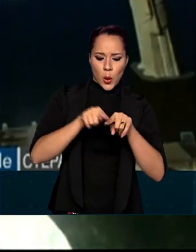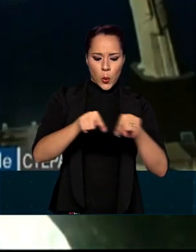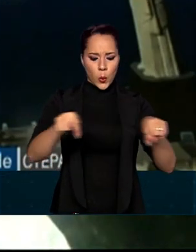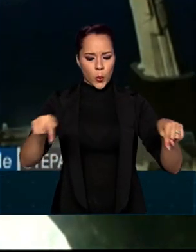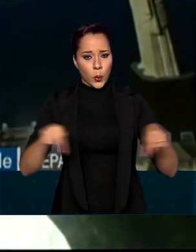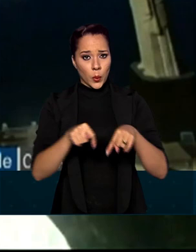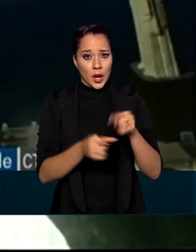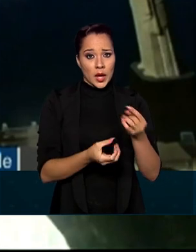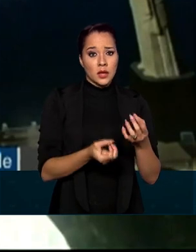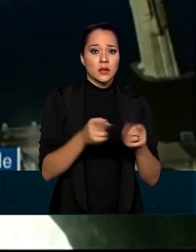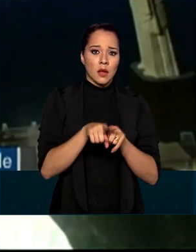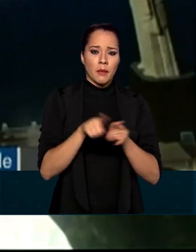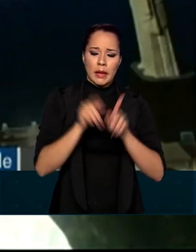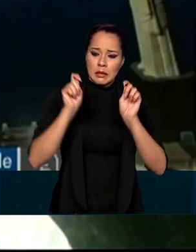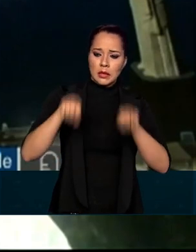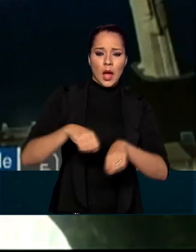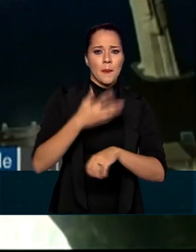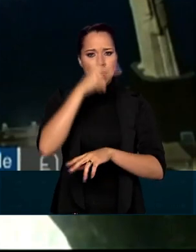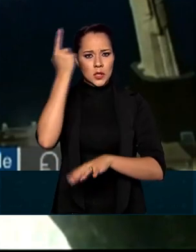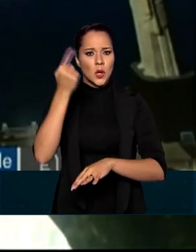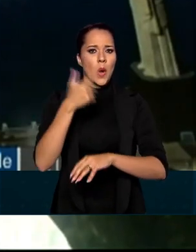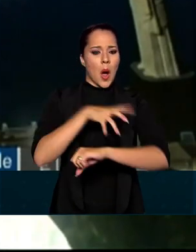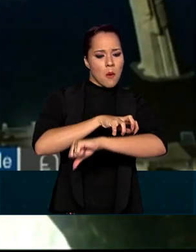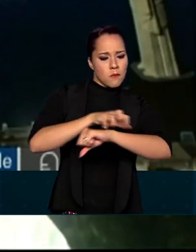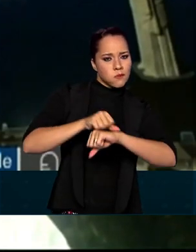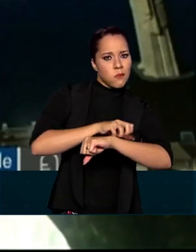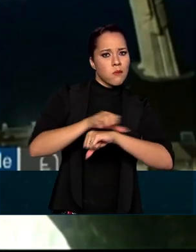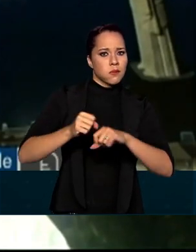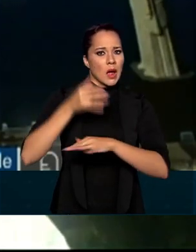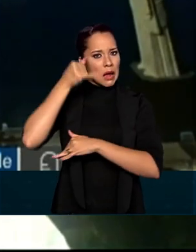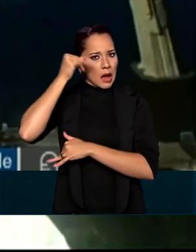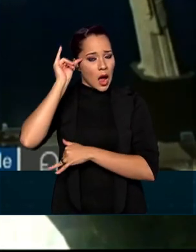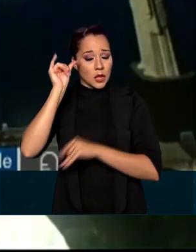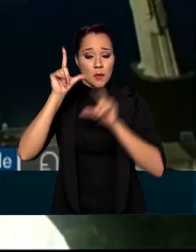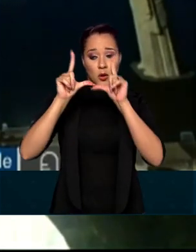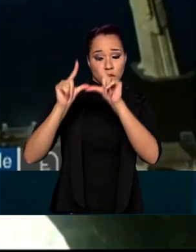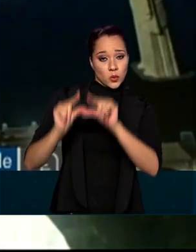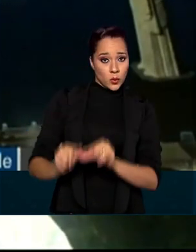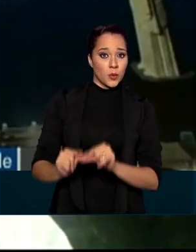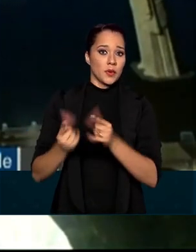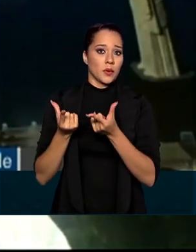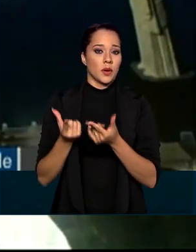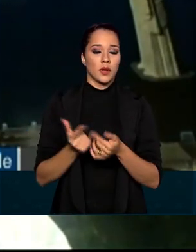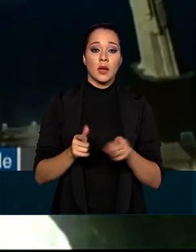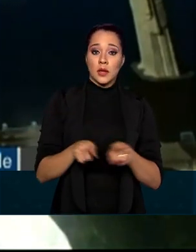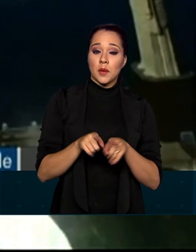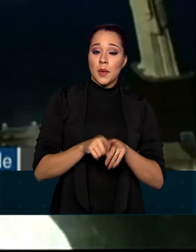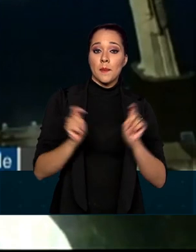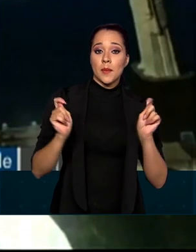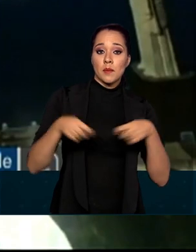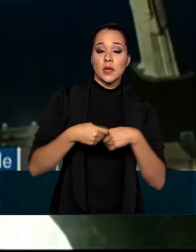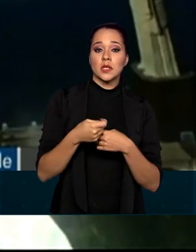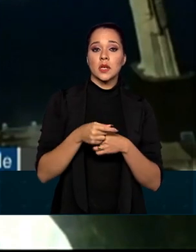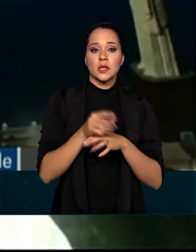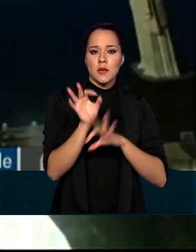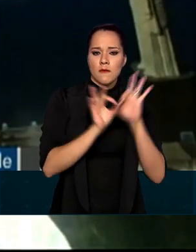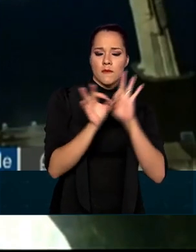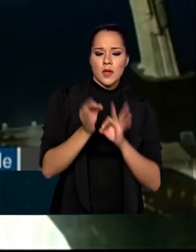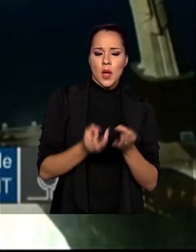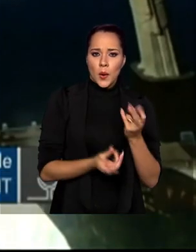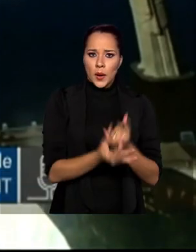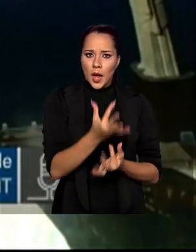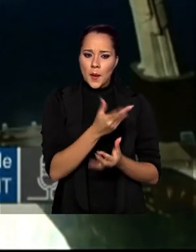permitir a criação de gado no Pantanal como forma de reduzir a massa orgânica, permitir que seja feita a queima